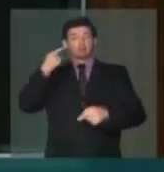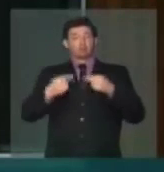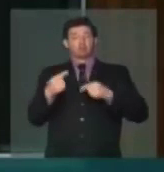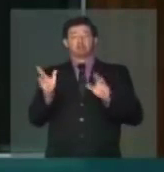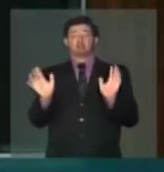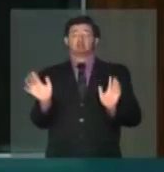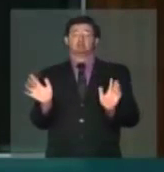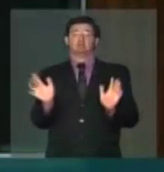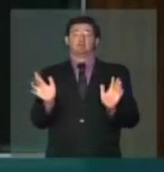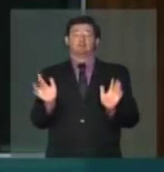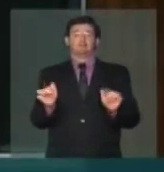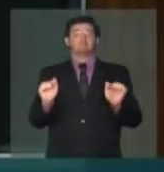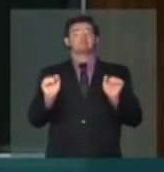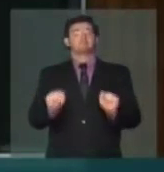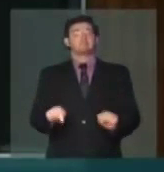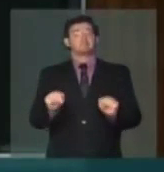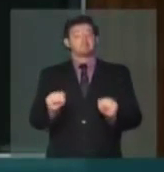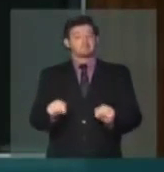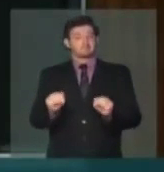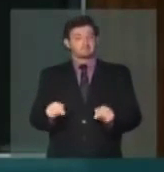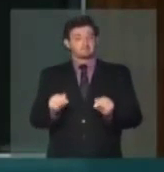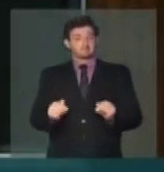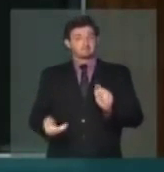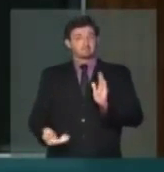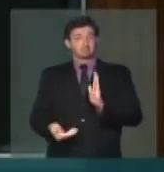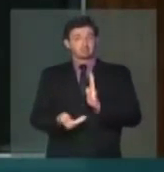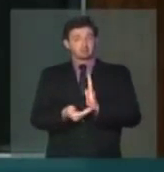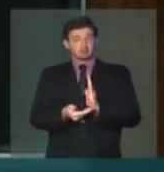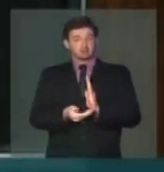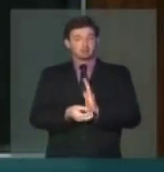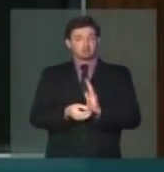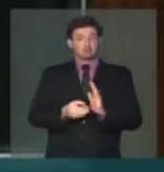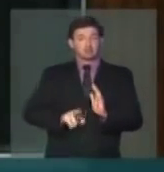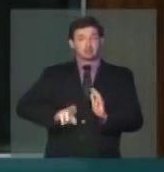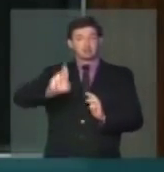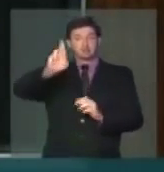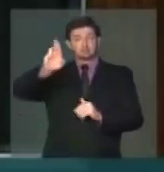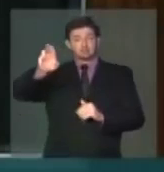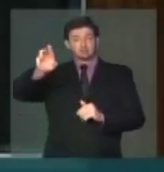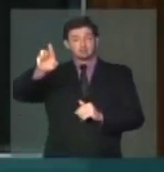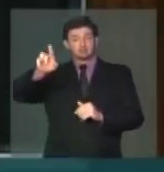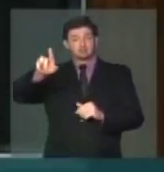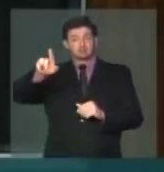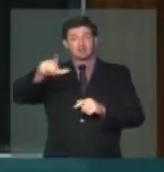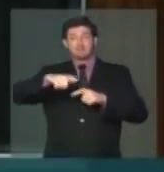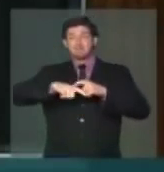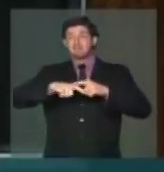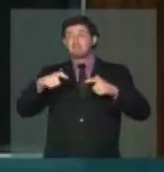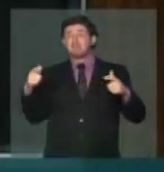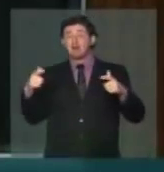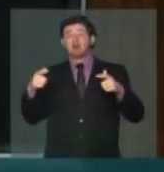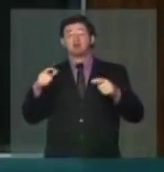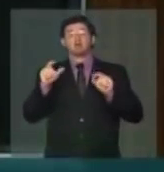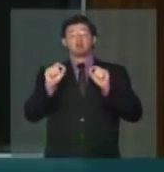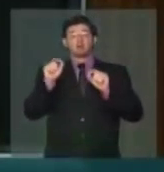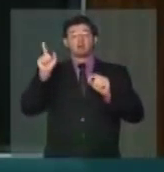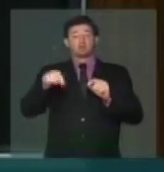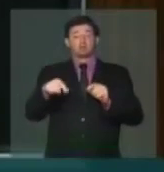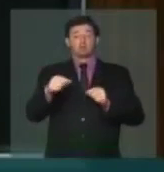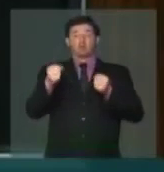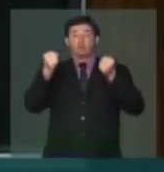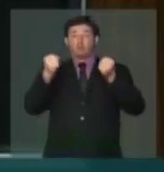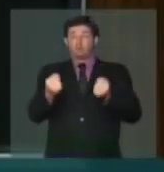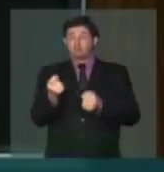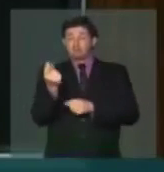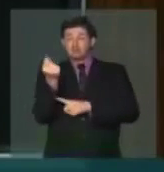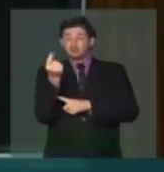Aqui, esta casa é representada majoritariamente pelo peso do